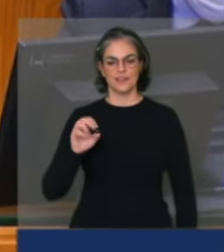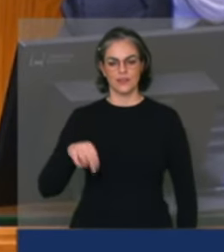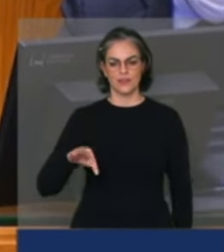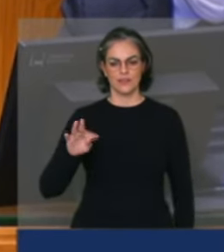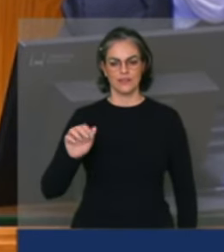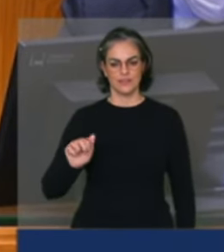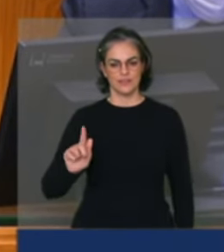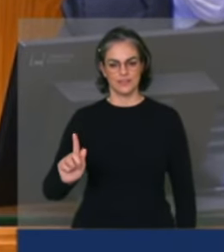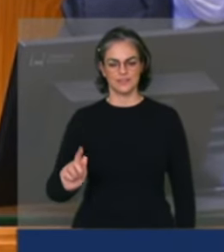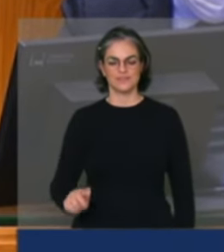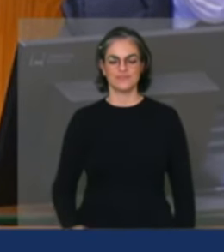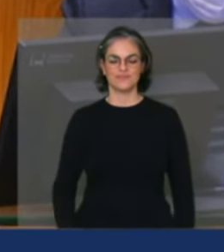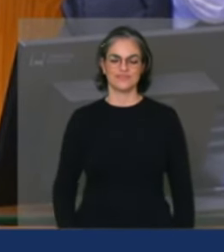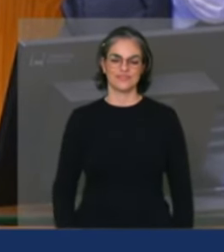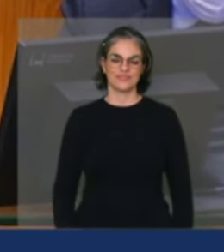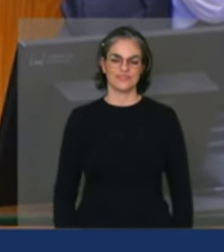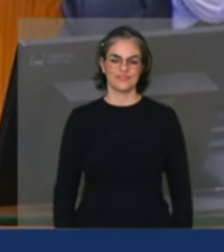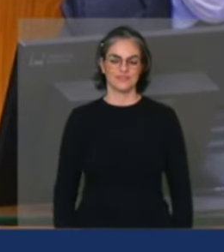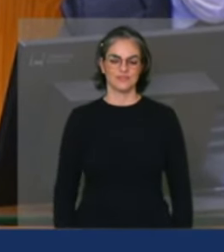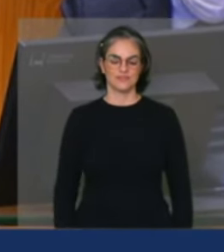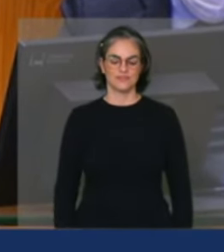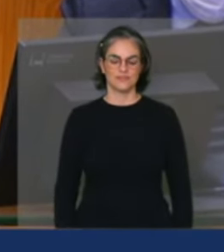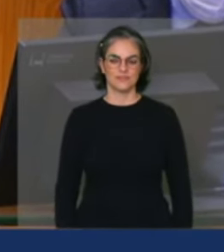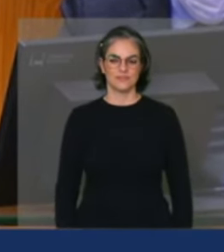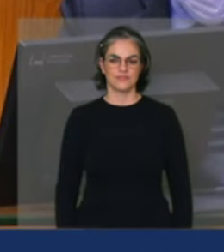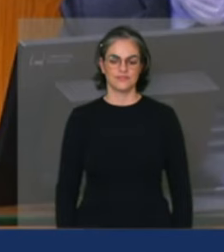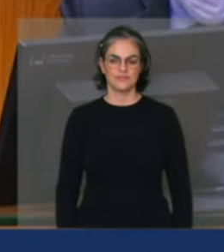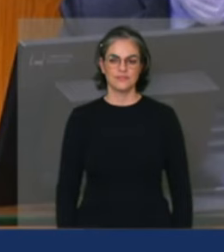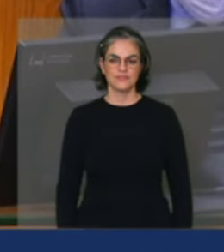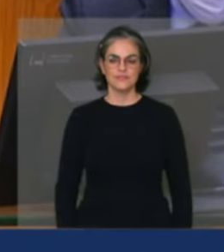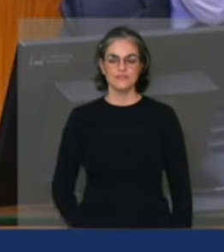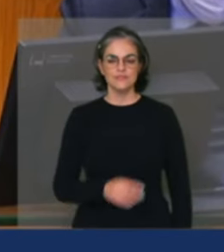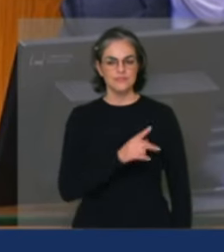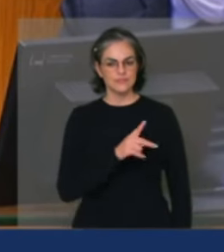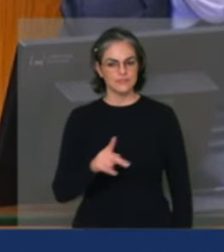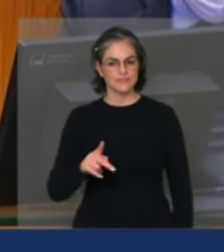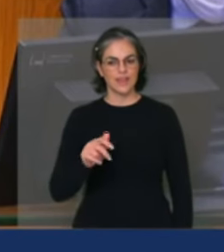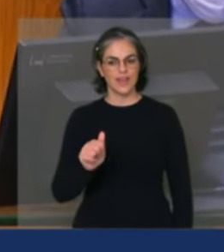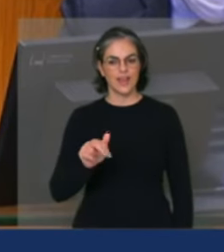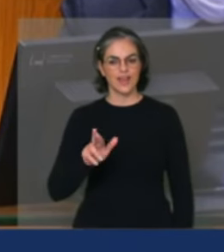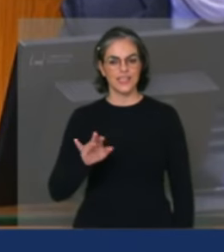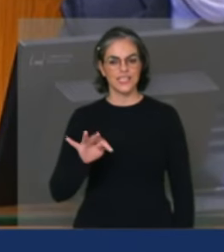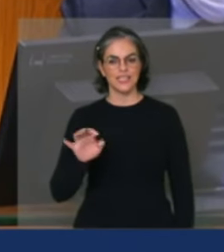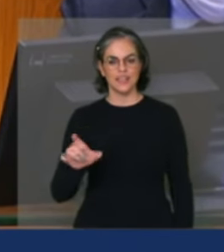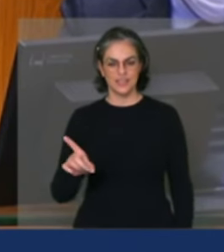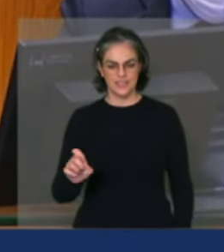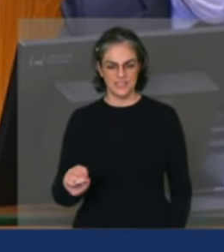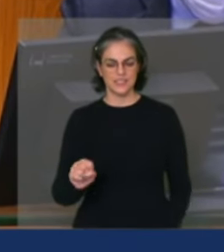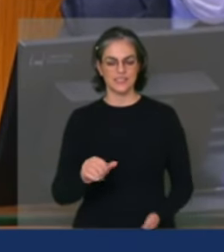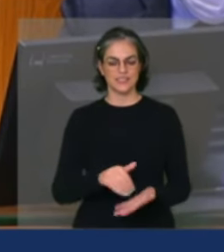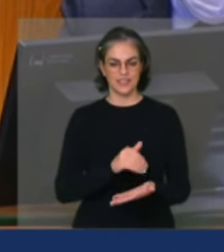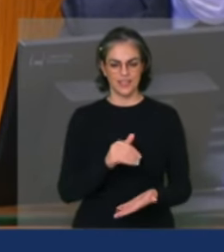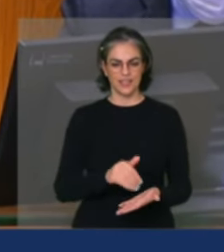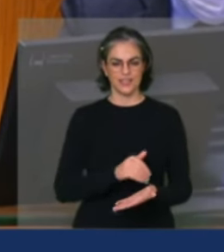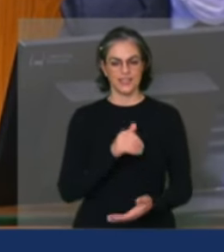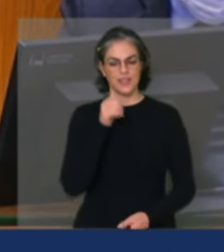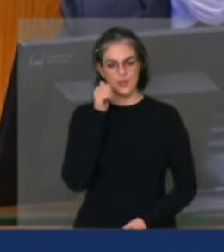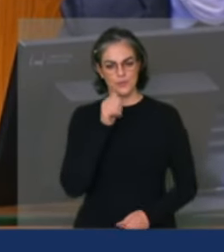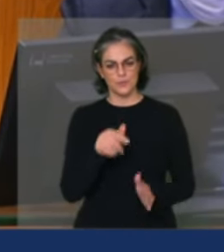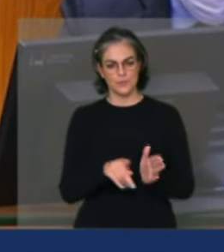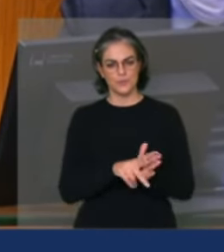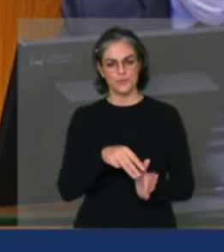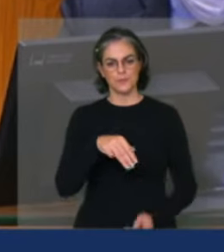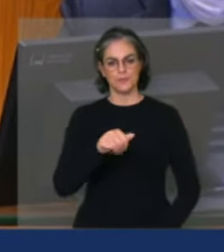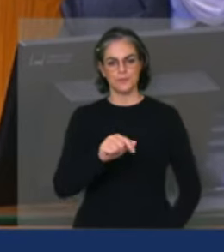transmita um abraço ao nosso presidente Aristide Santos, a nossa secretária de Mulheres, Mazé,